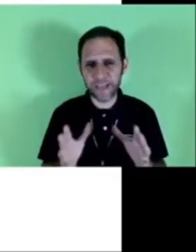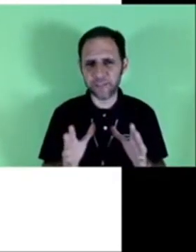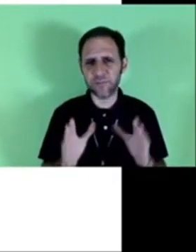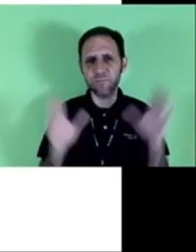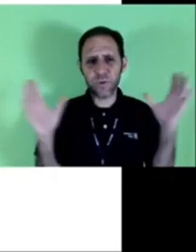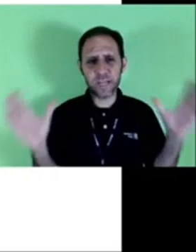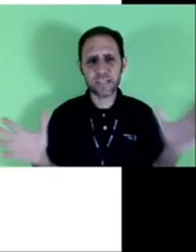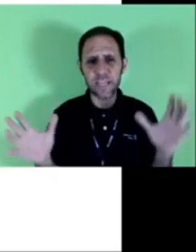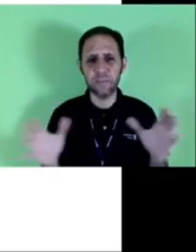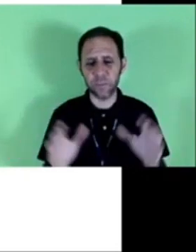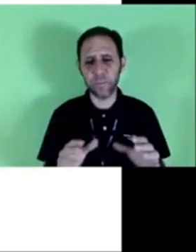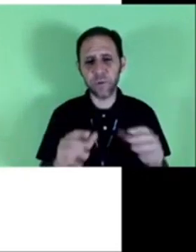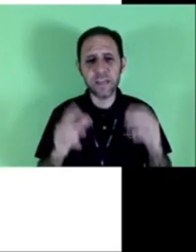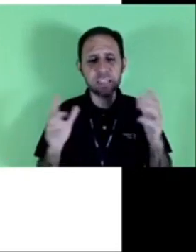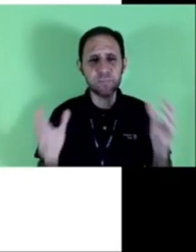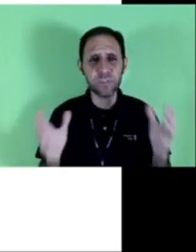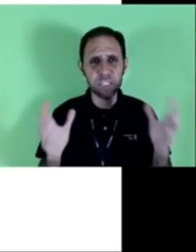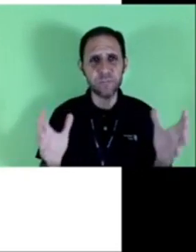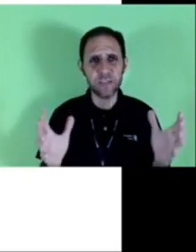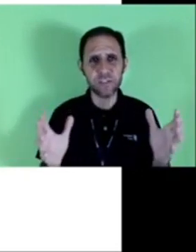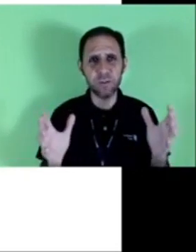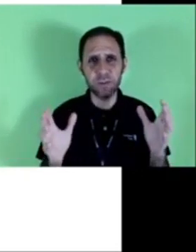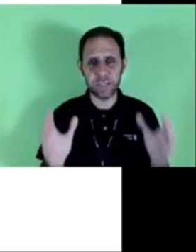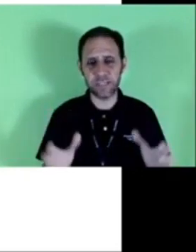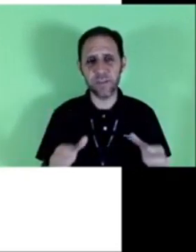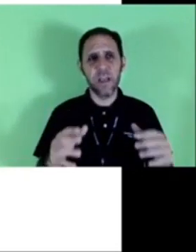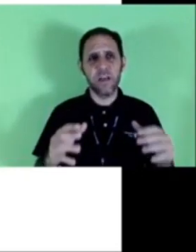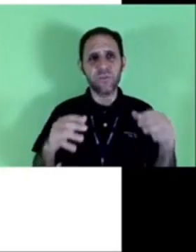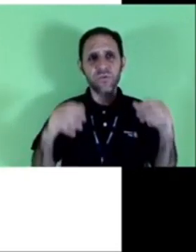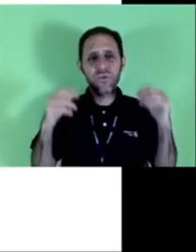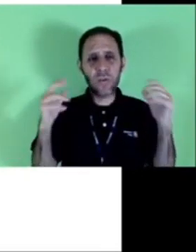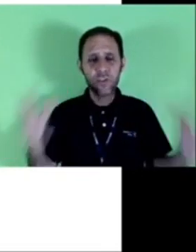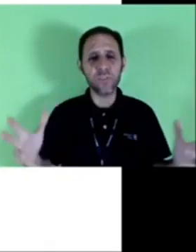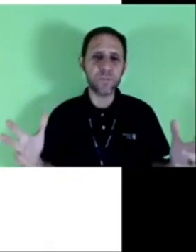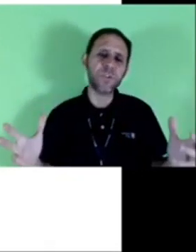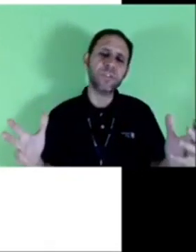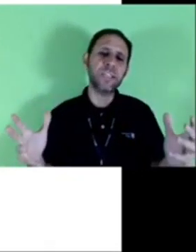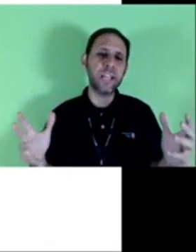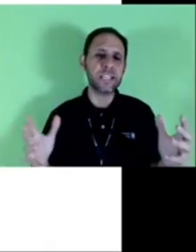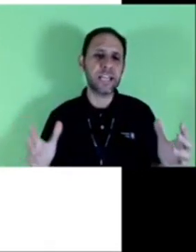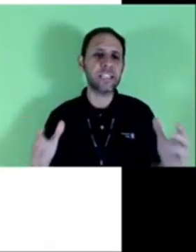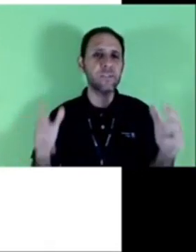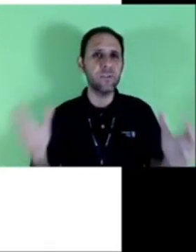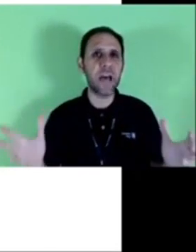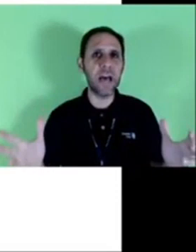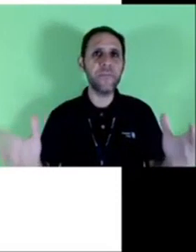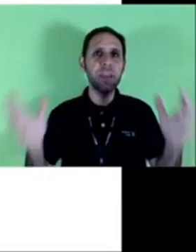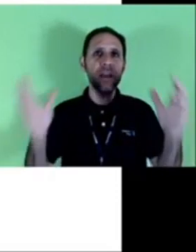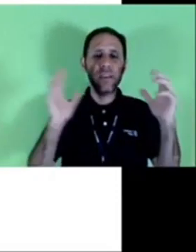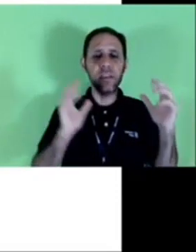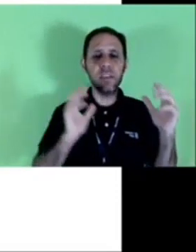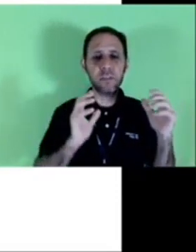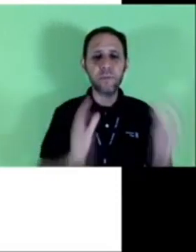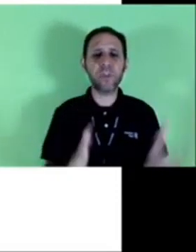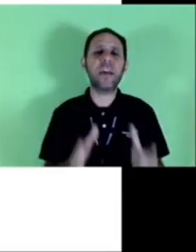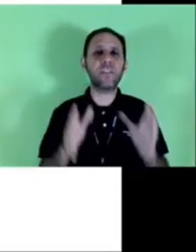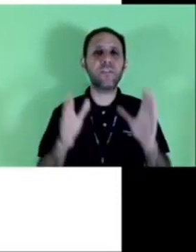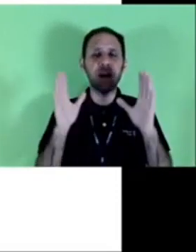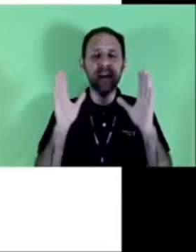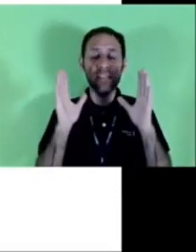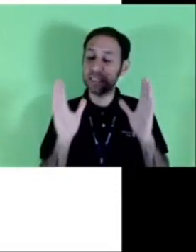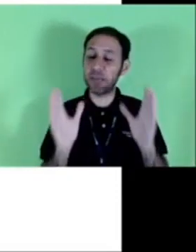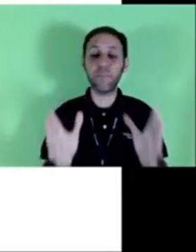complexos. Por exemplo, quais procedimentos são esses? As duas pessoas interessadas vão lá e o